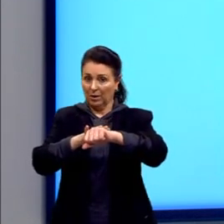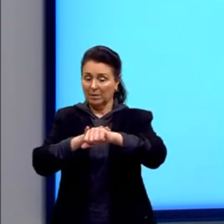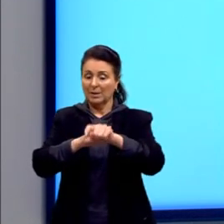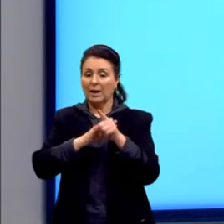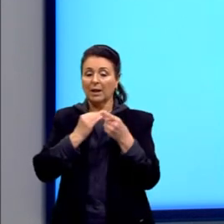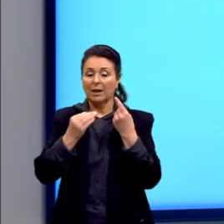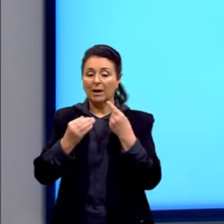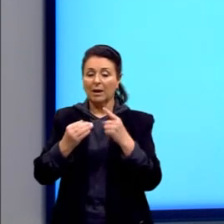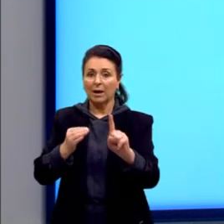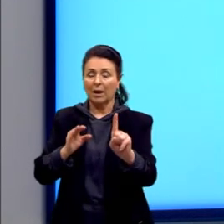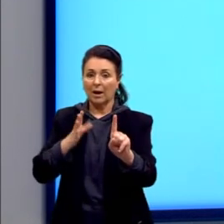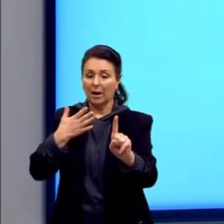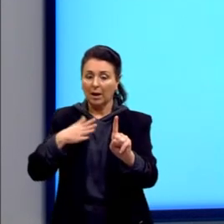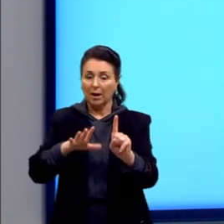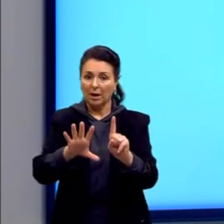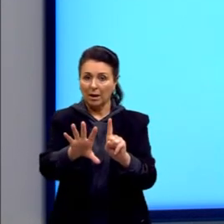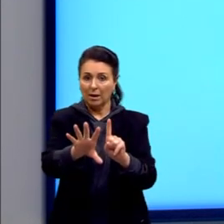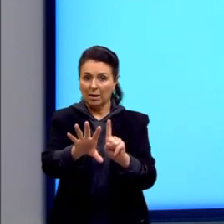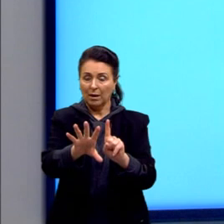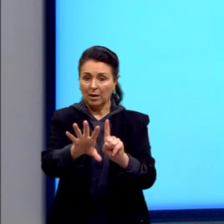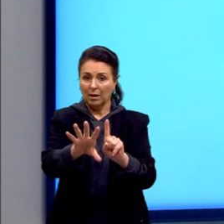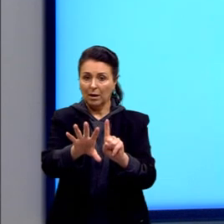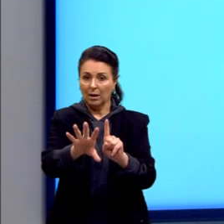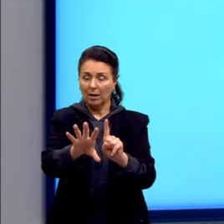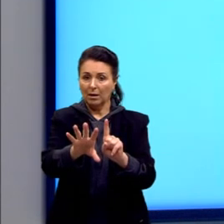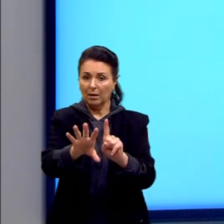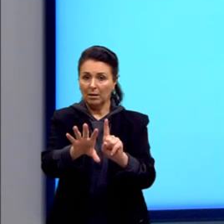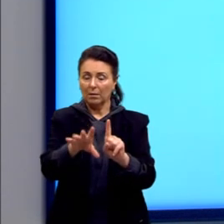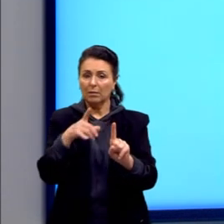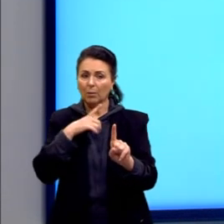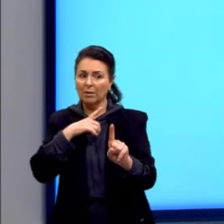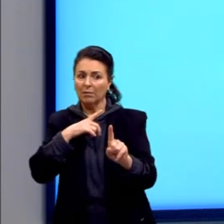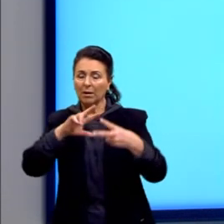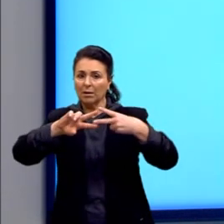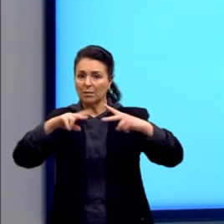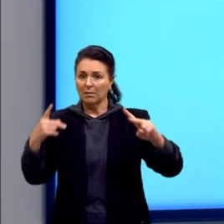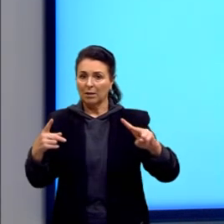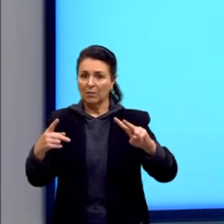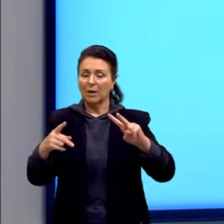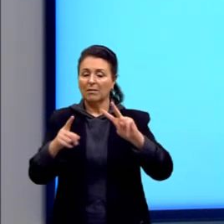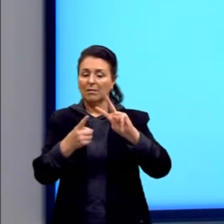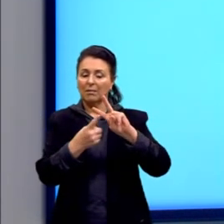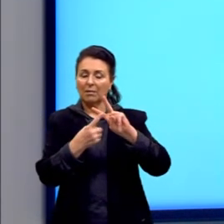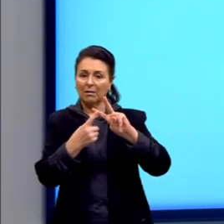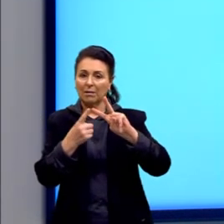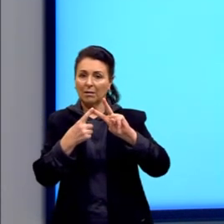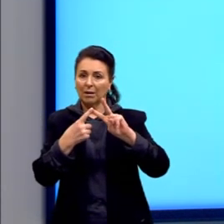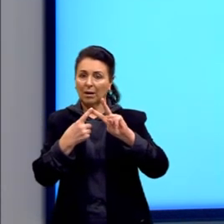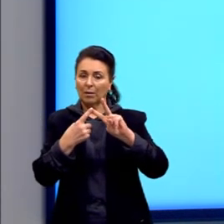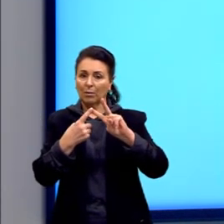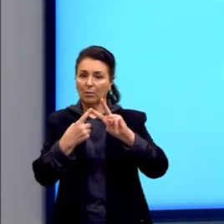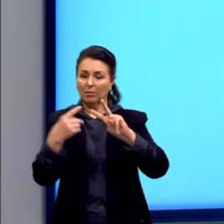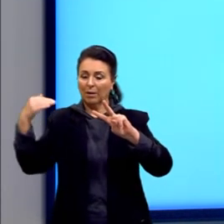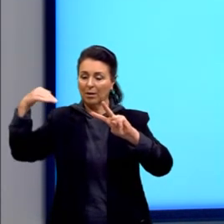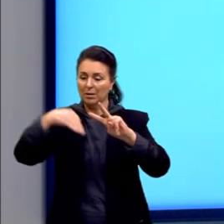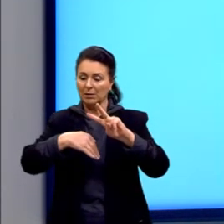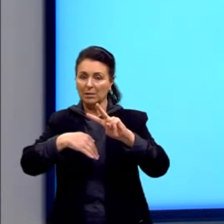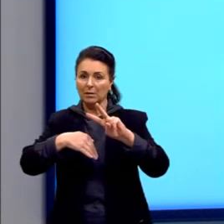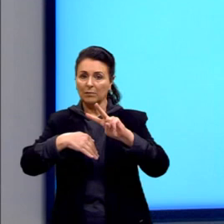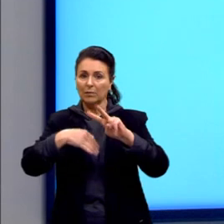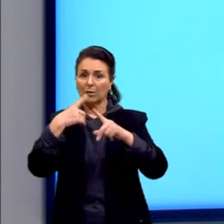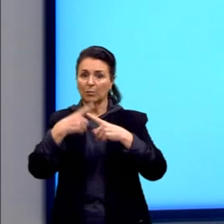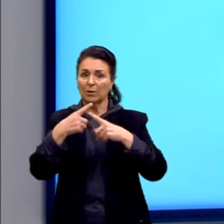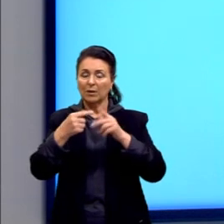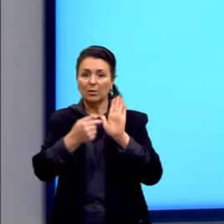portadores, eles têm esse gene recessivo, esse alelo recessivo, mas eles não expressam, porque eles não são